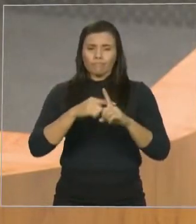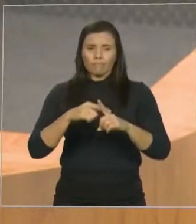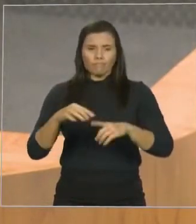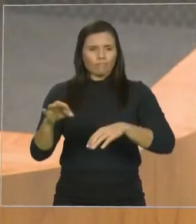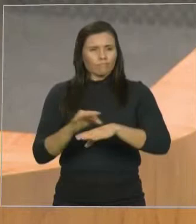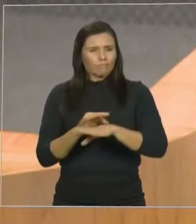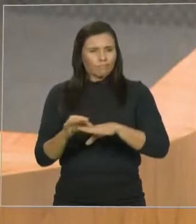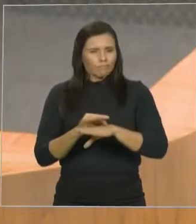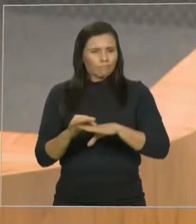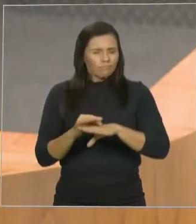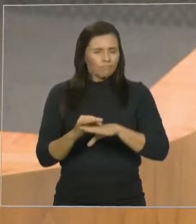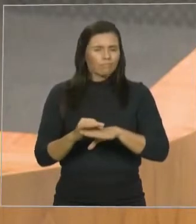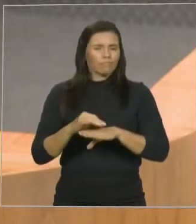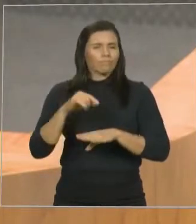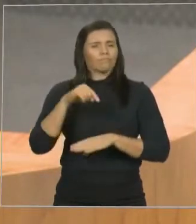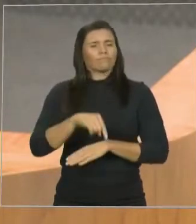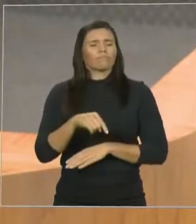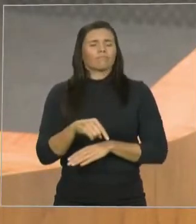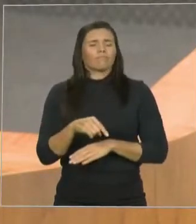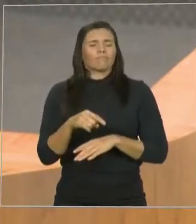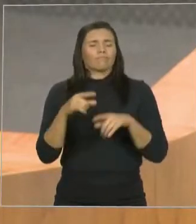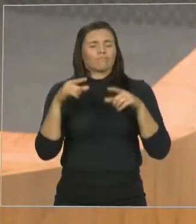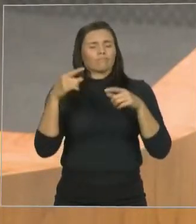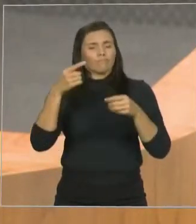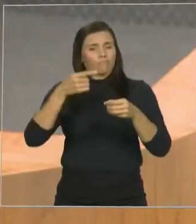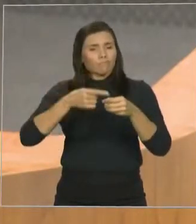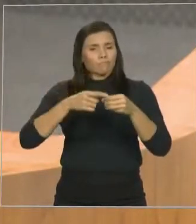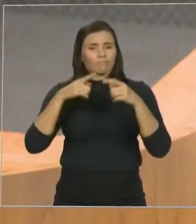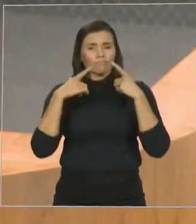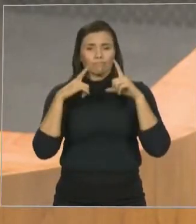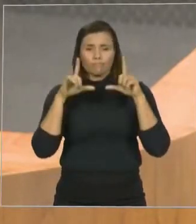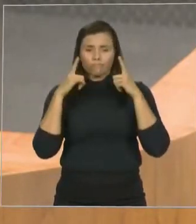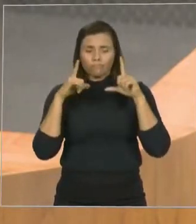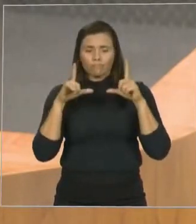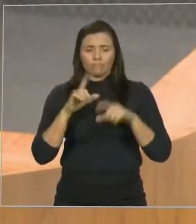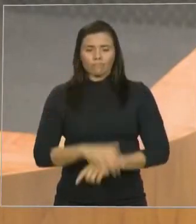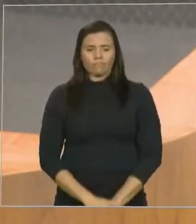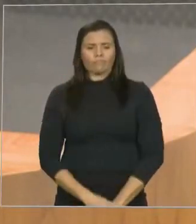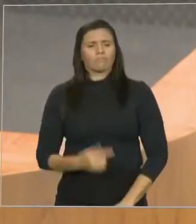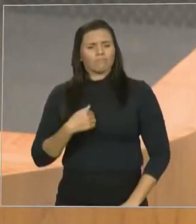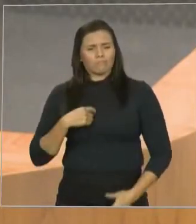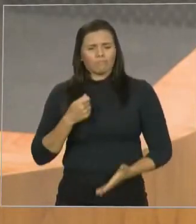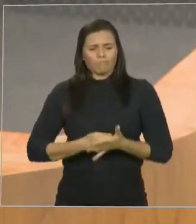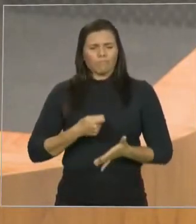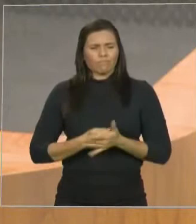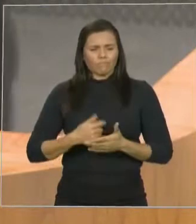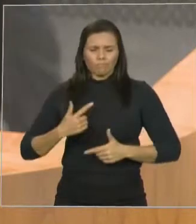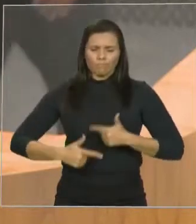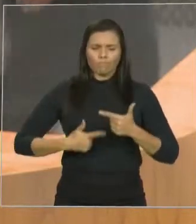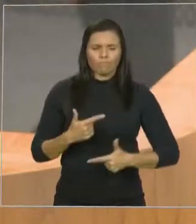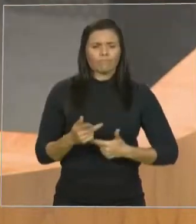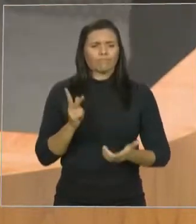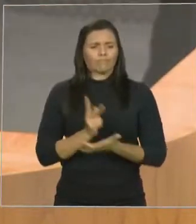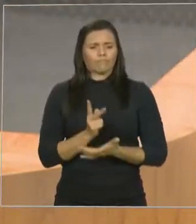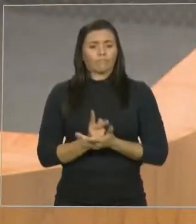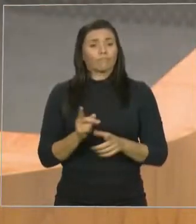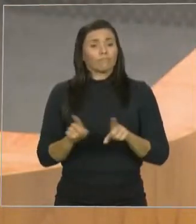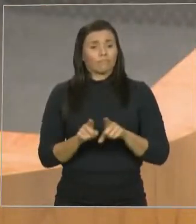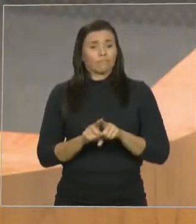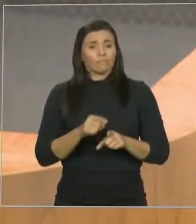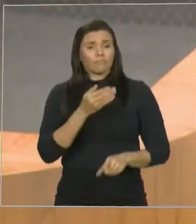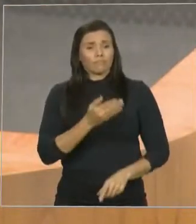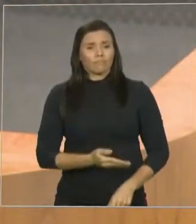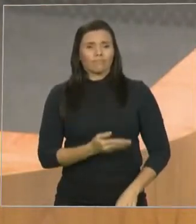Santa Luzia. O Mais Asfalto, que tem sido uma reivindicação nossa, uma reivindicação da prefeita França do